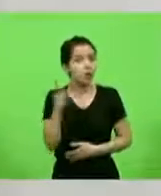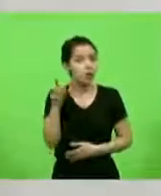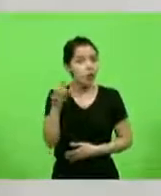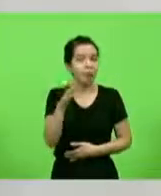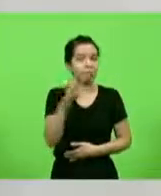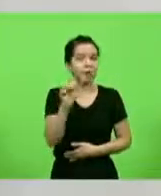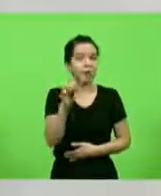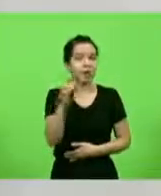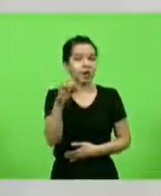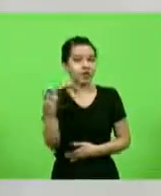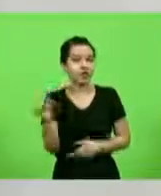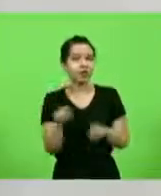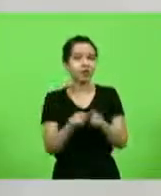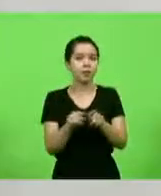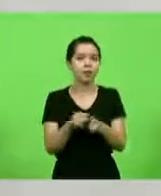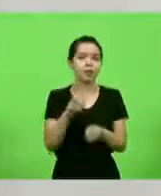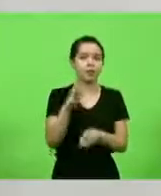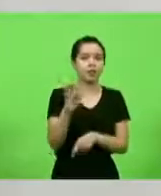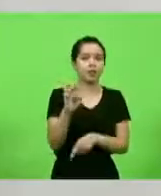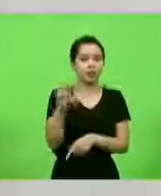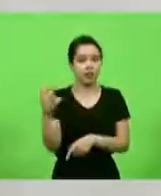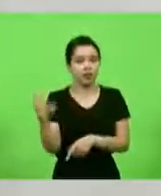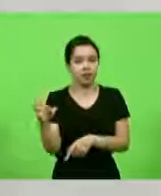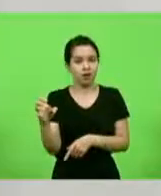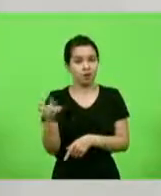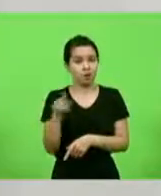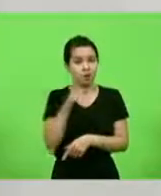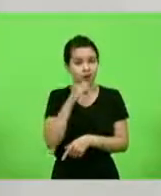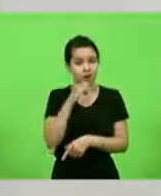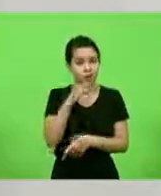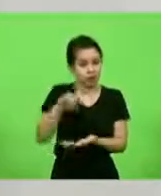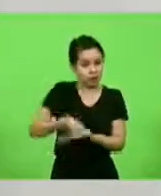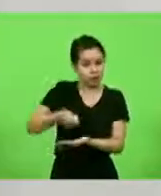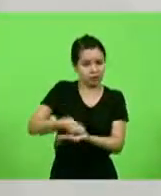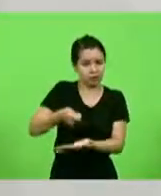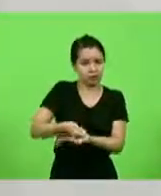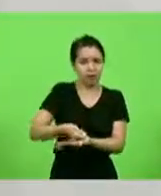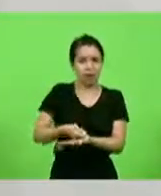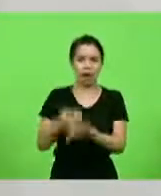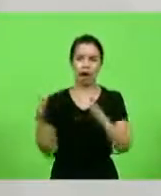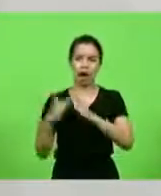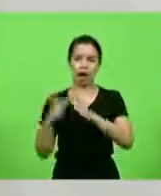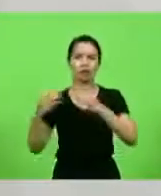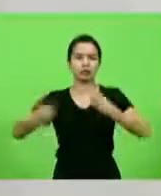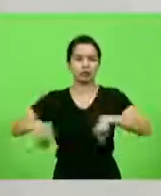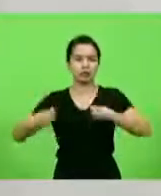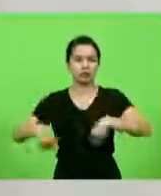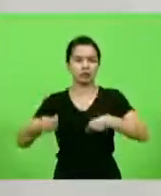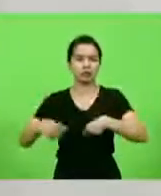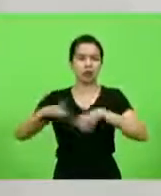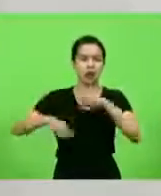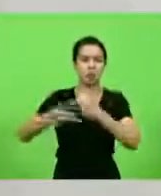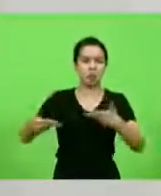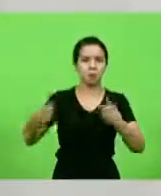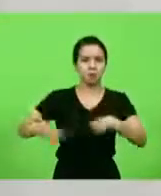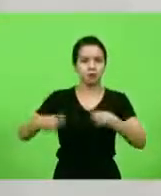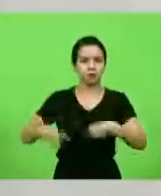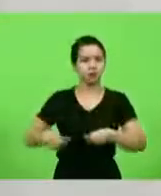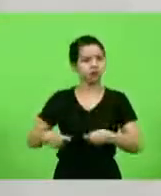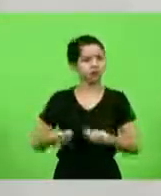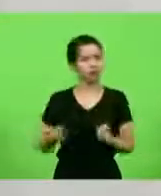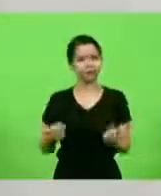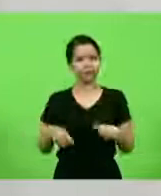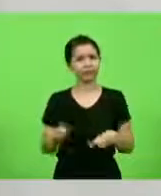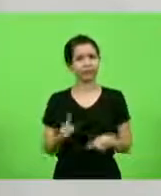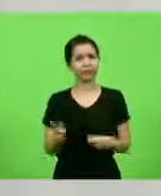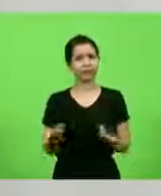adianta, por exemplo, exigir garantia real, bens imóveis. Não adianta. O microempreendedor, o empresário de